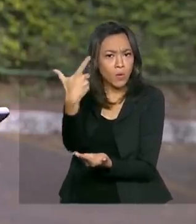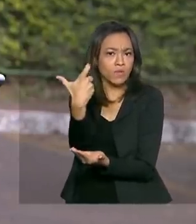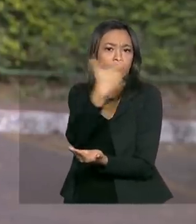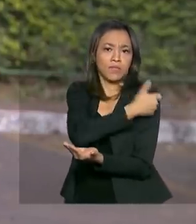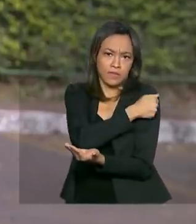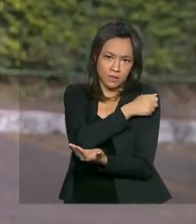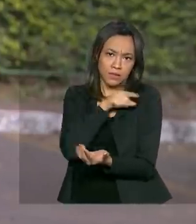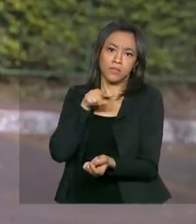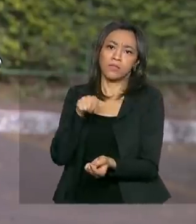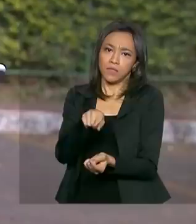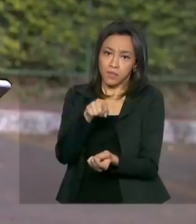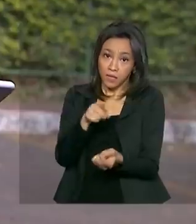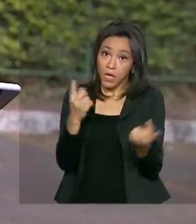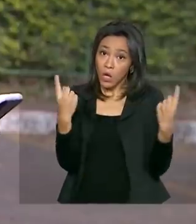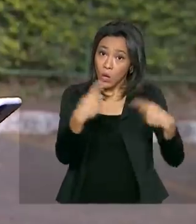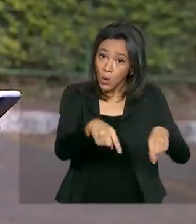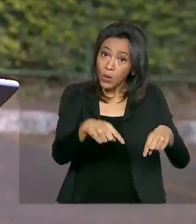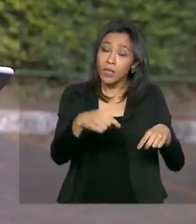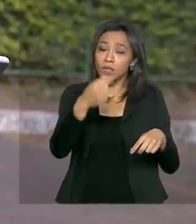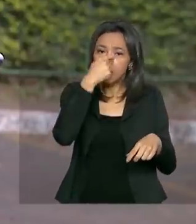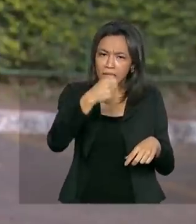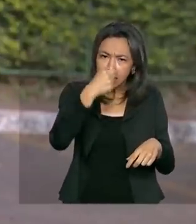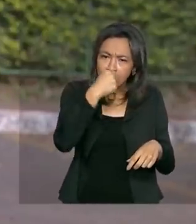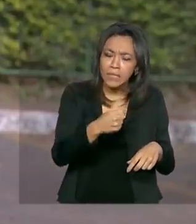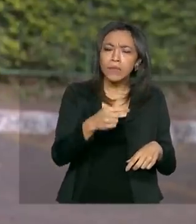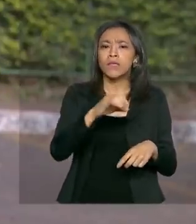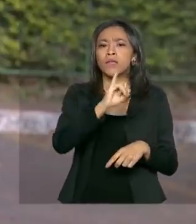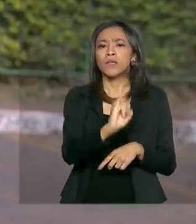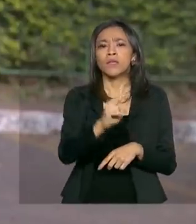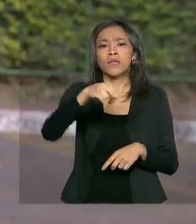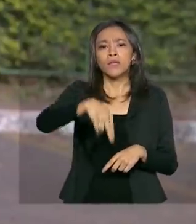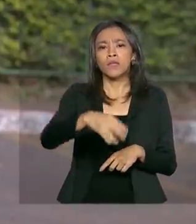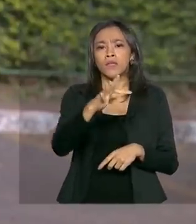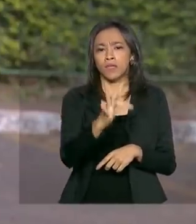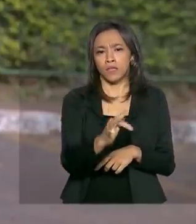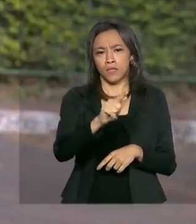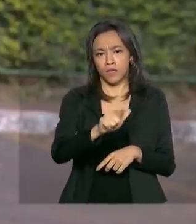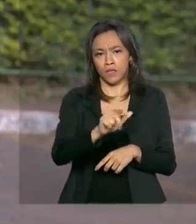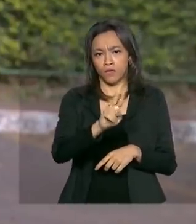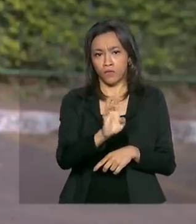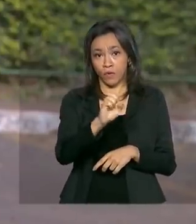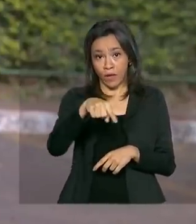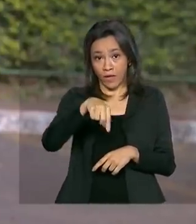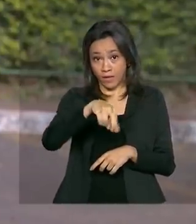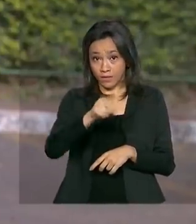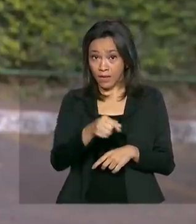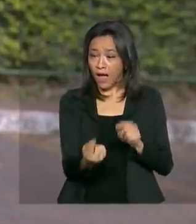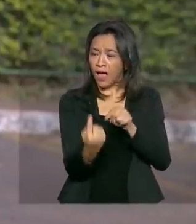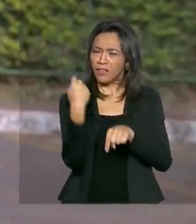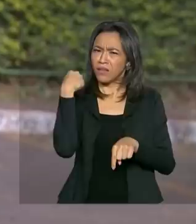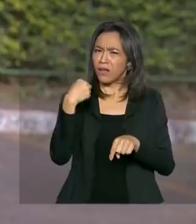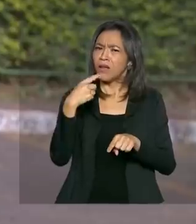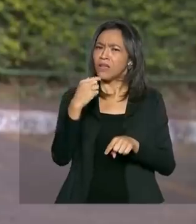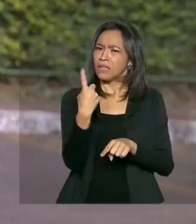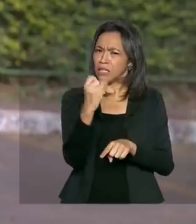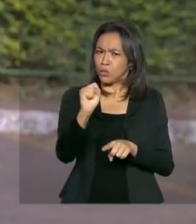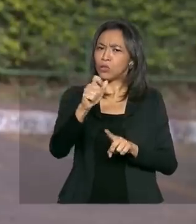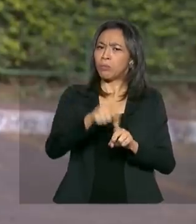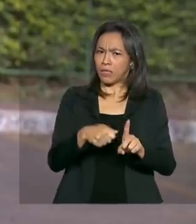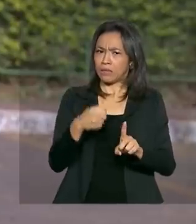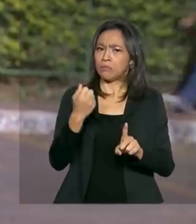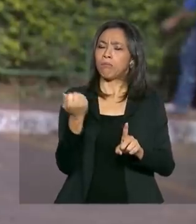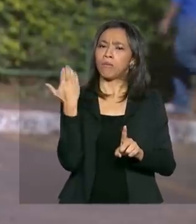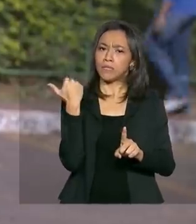vacina contra a influenza para as três fases da campanha, Renata. Até o dia 18 do mês passado, foram registrados